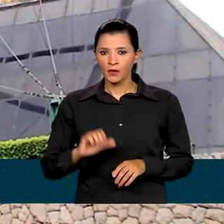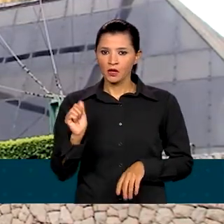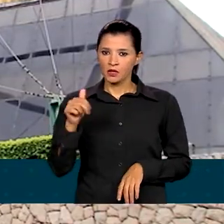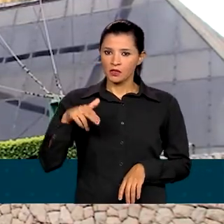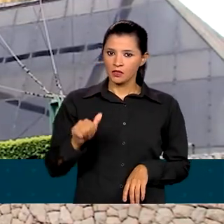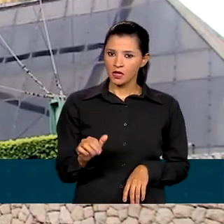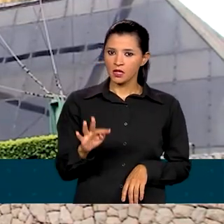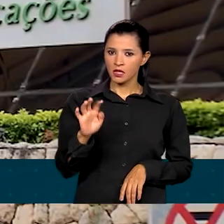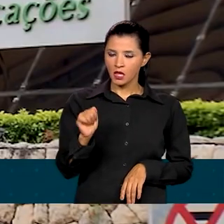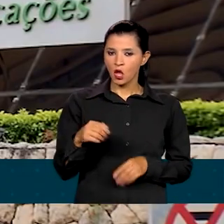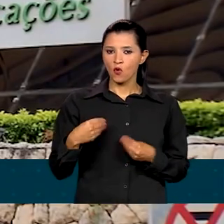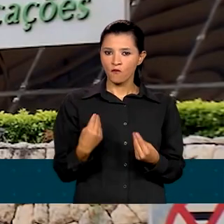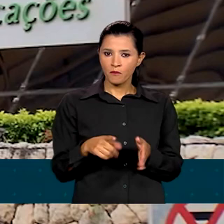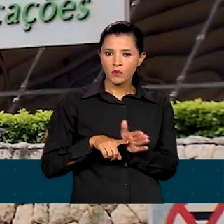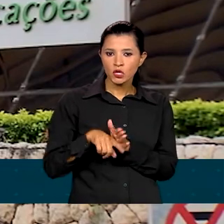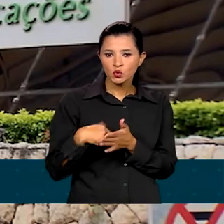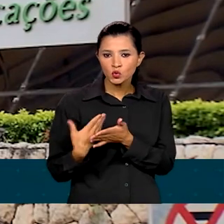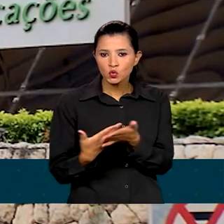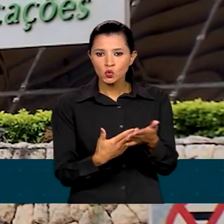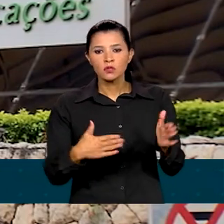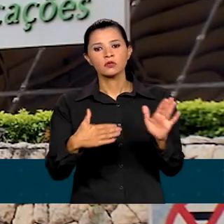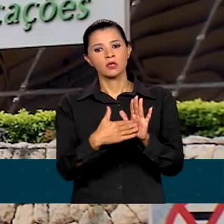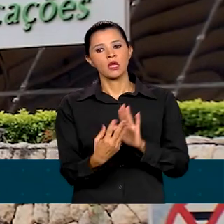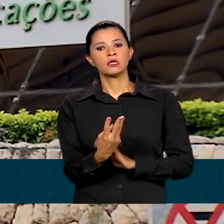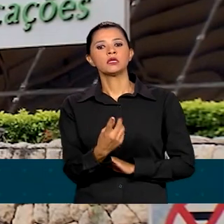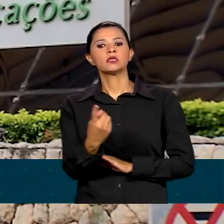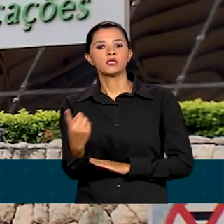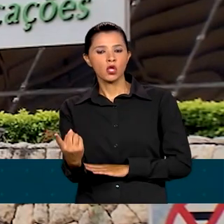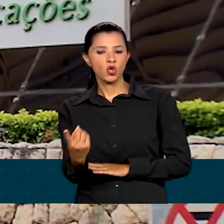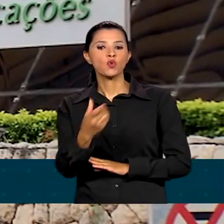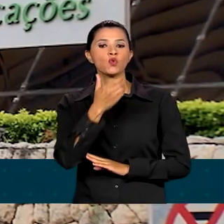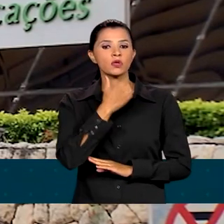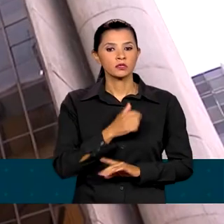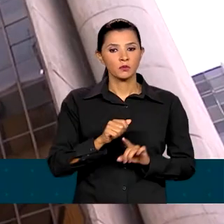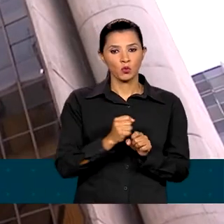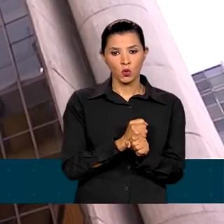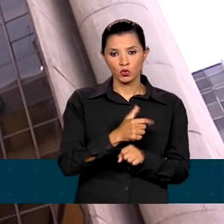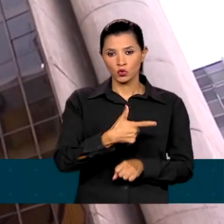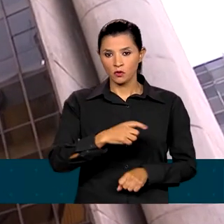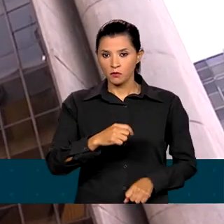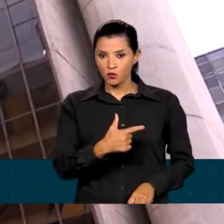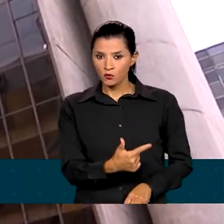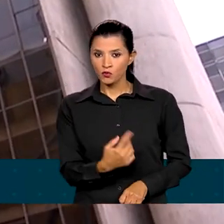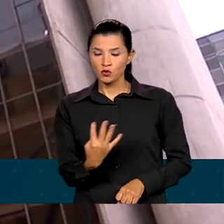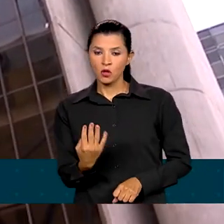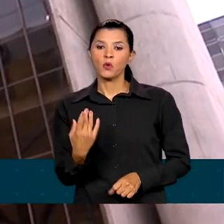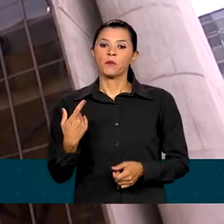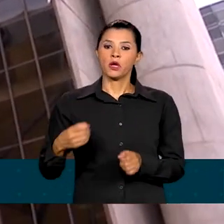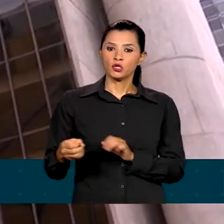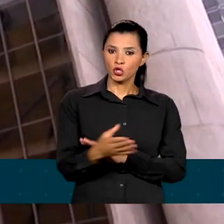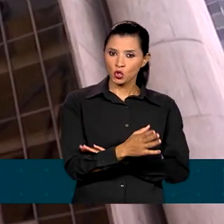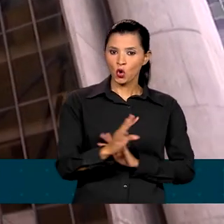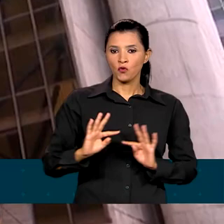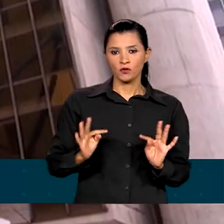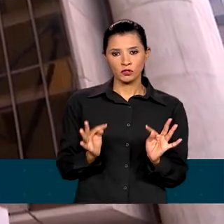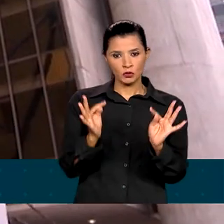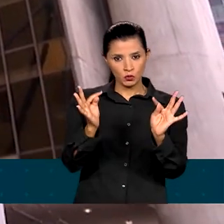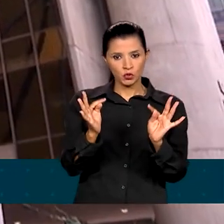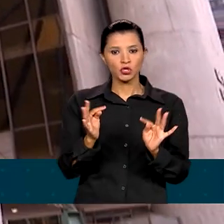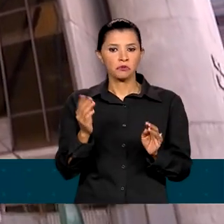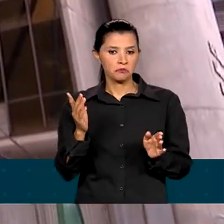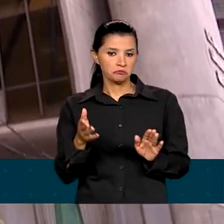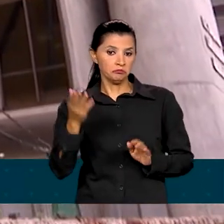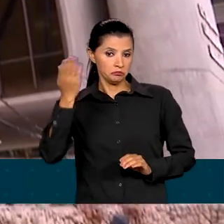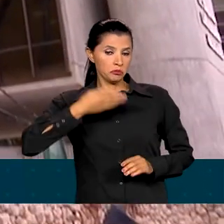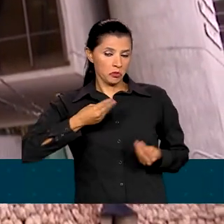promover estudos até 31 de dezembro de 2024 para a implantação desta nova tecnologia, que